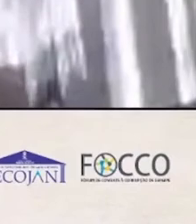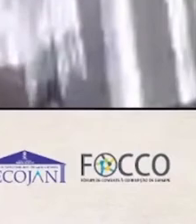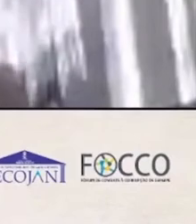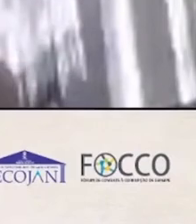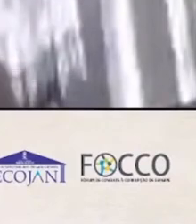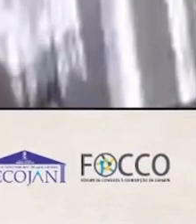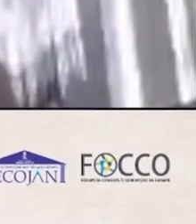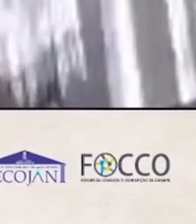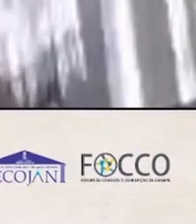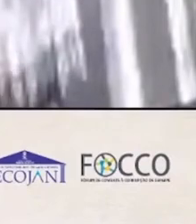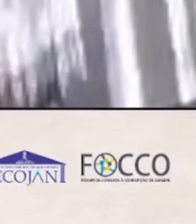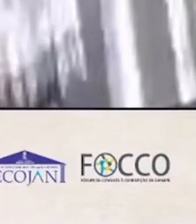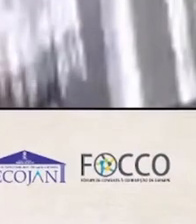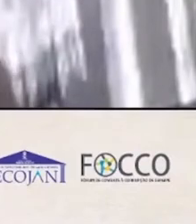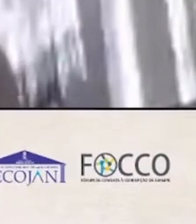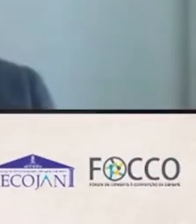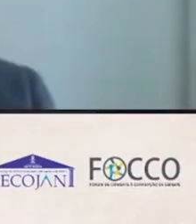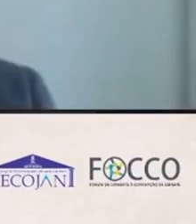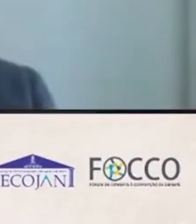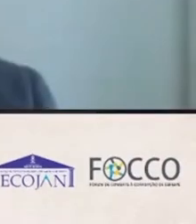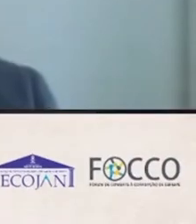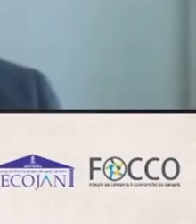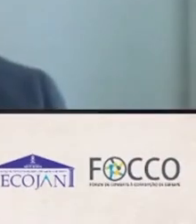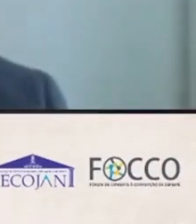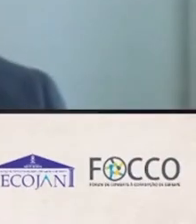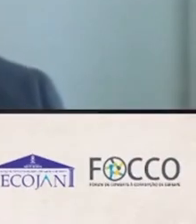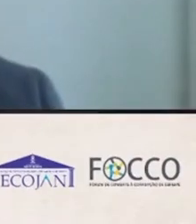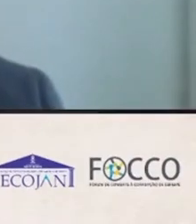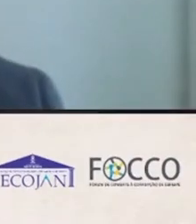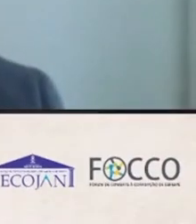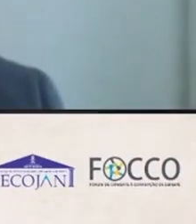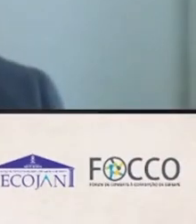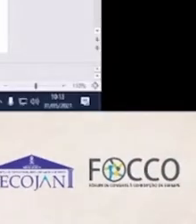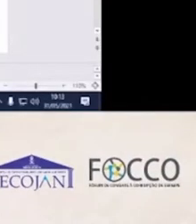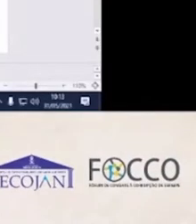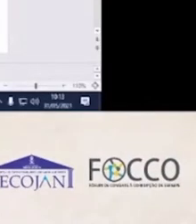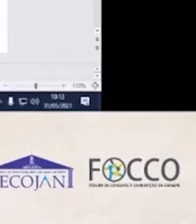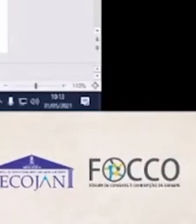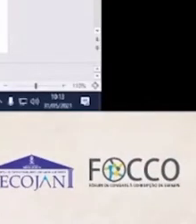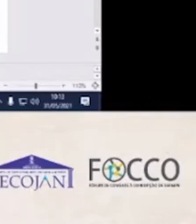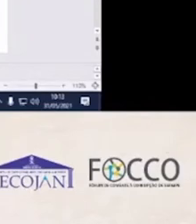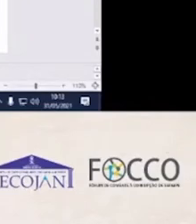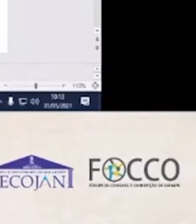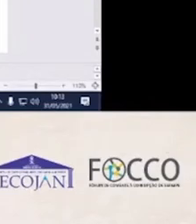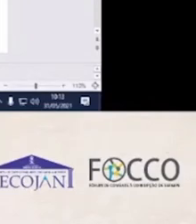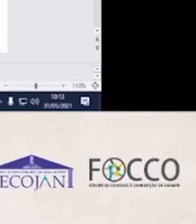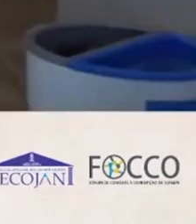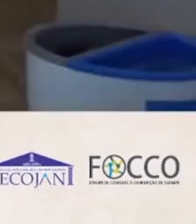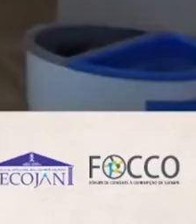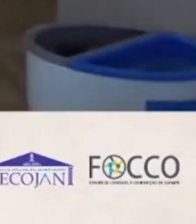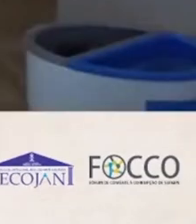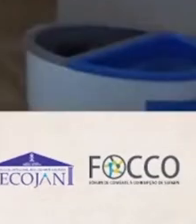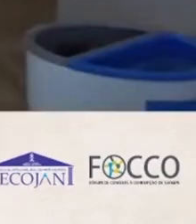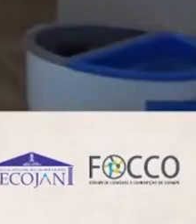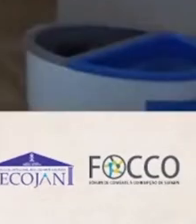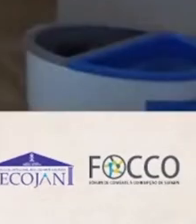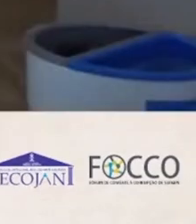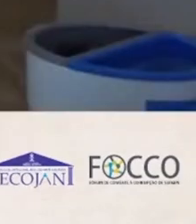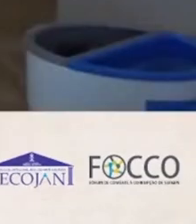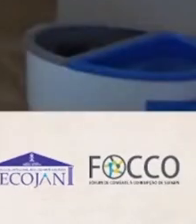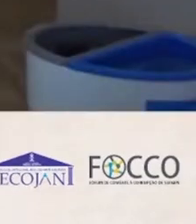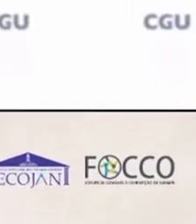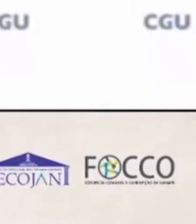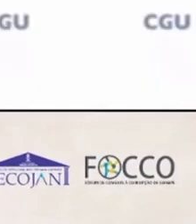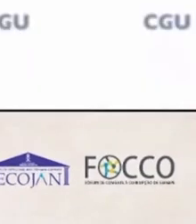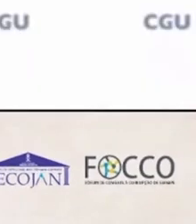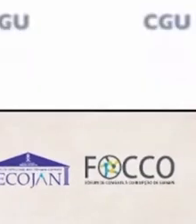e a Lavagem de Dinheiro, ENCLA 2021, e conta com o apoio de diversas instituições nacionais de controle, a exemplo do Tribunal de